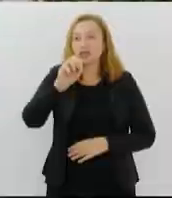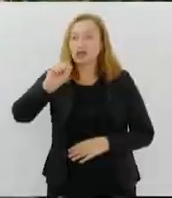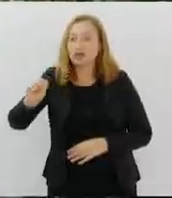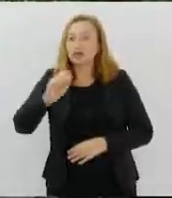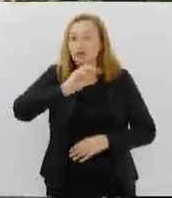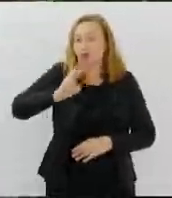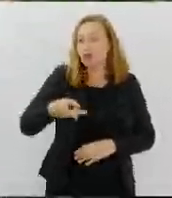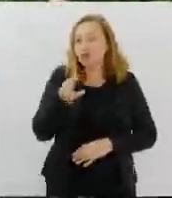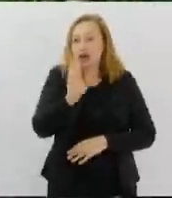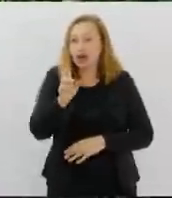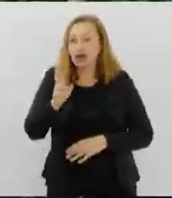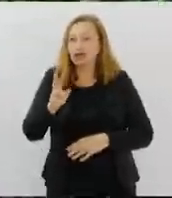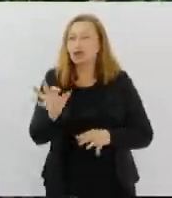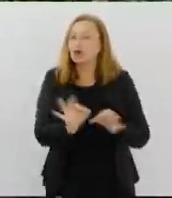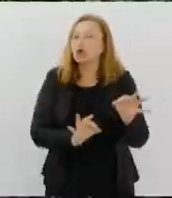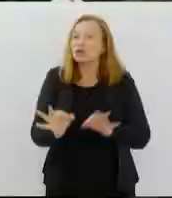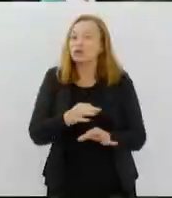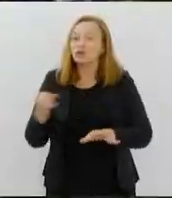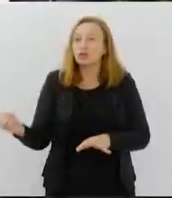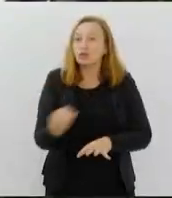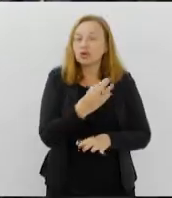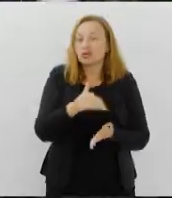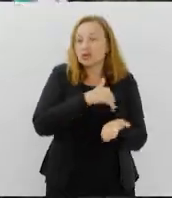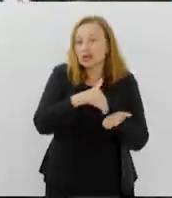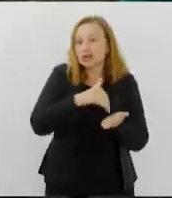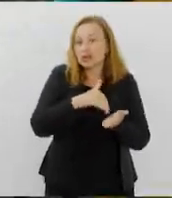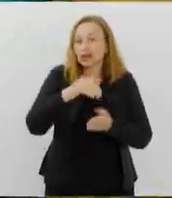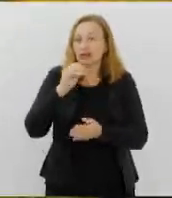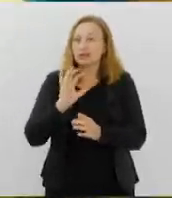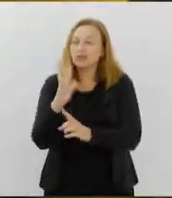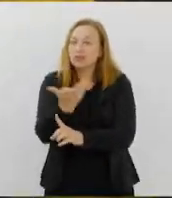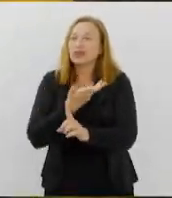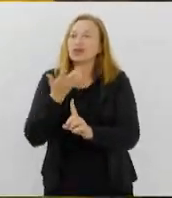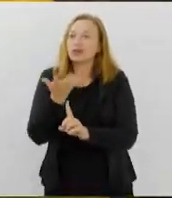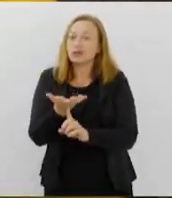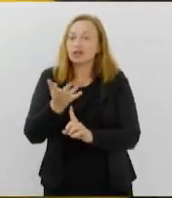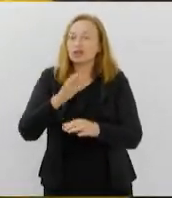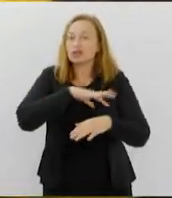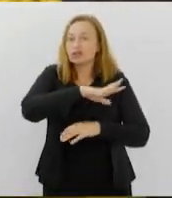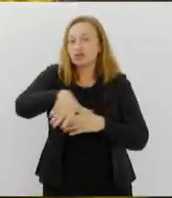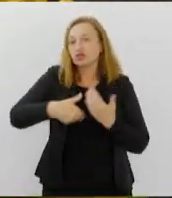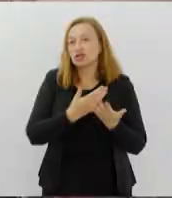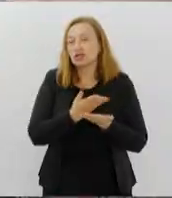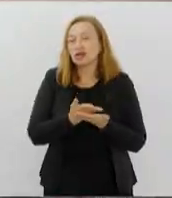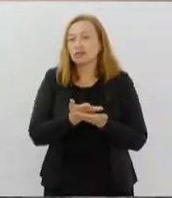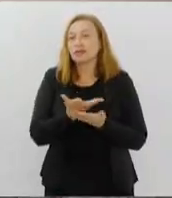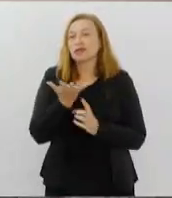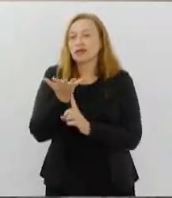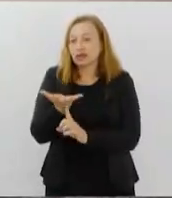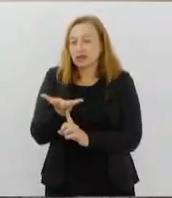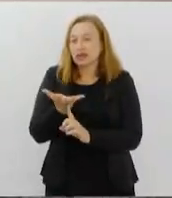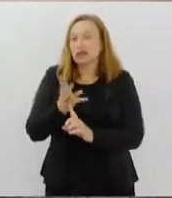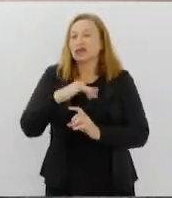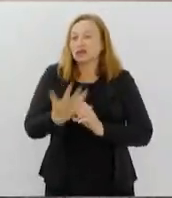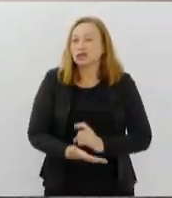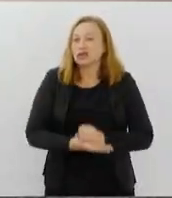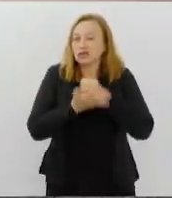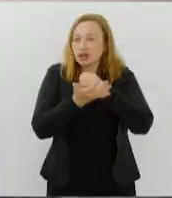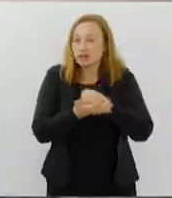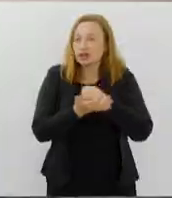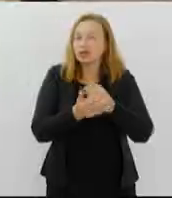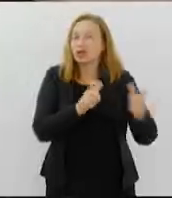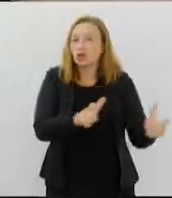projeto, que será executado pela Secretaria de Ambiente e Sustentabilidade, vai reestruturar e construir espaços